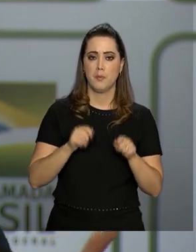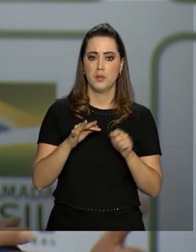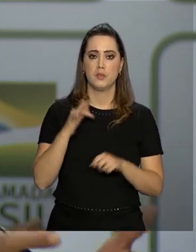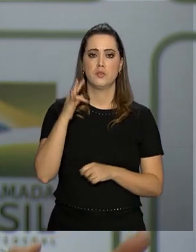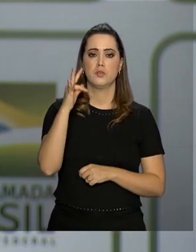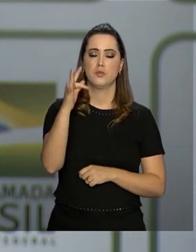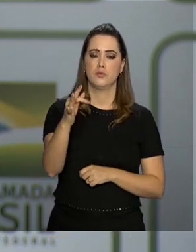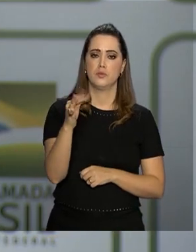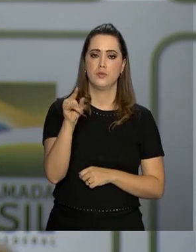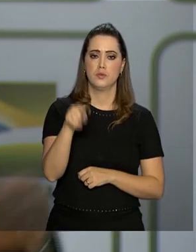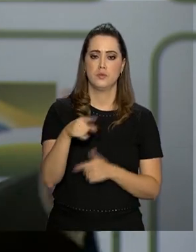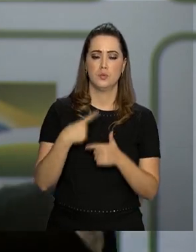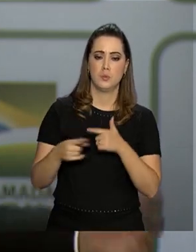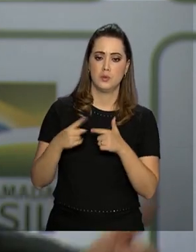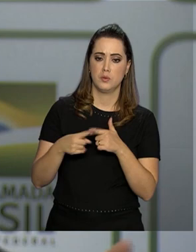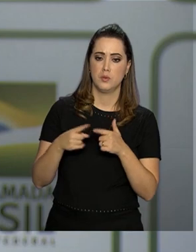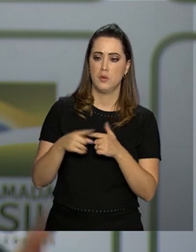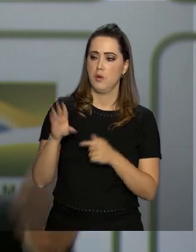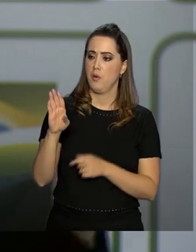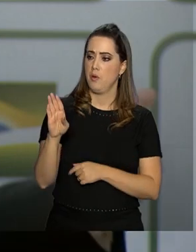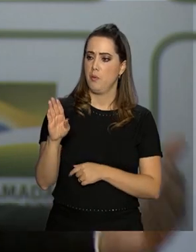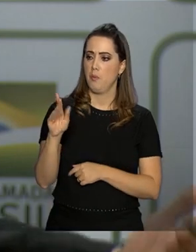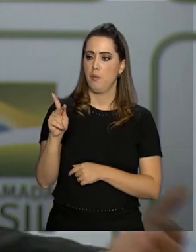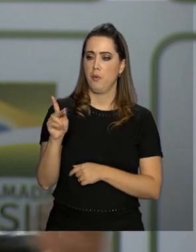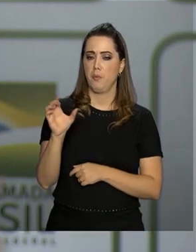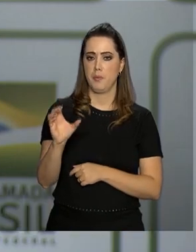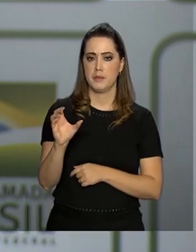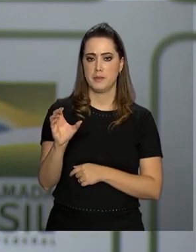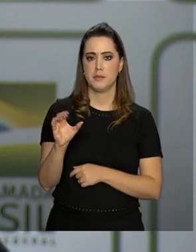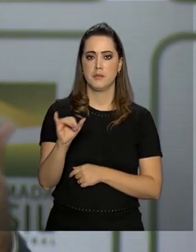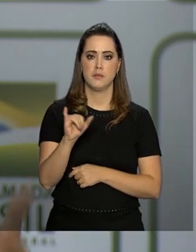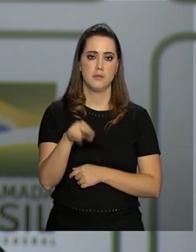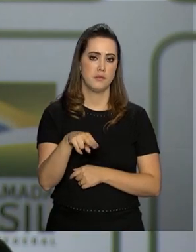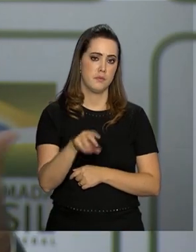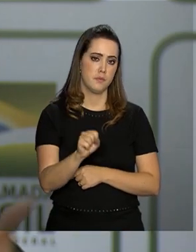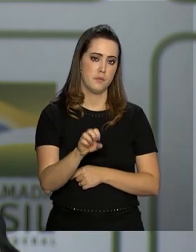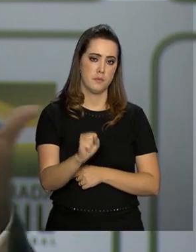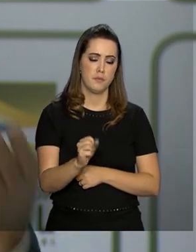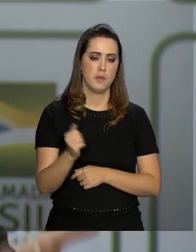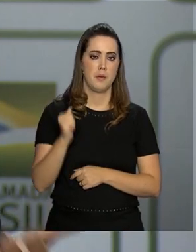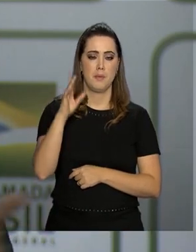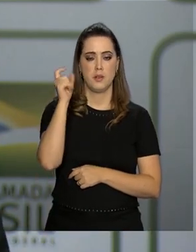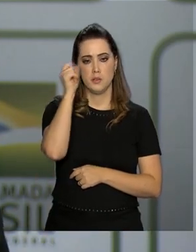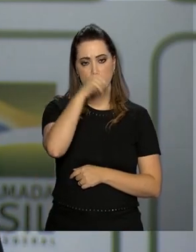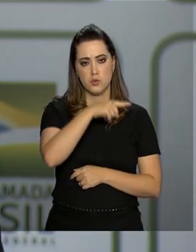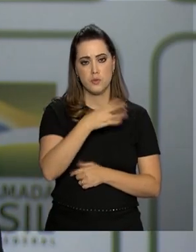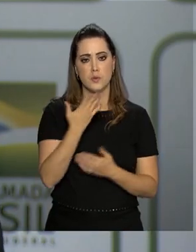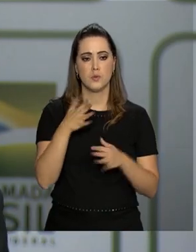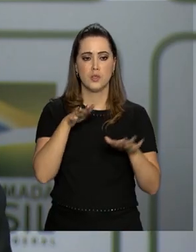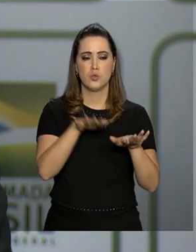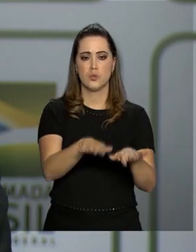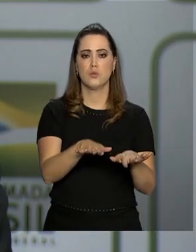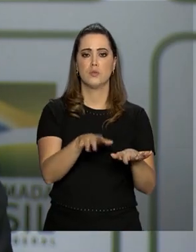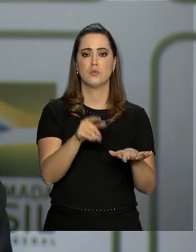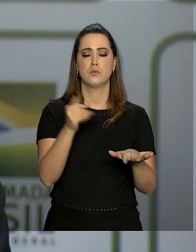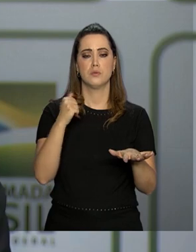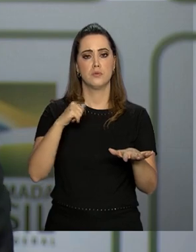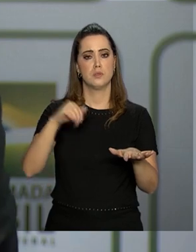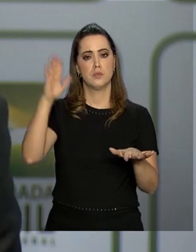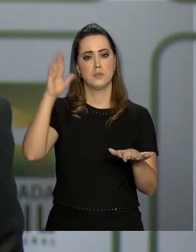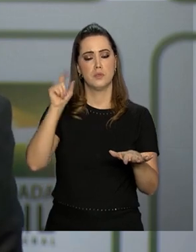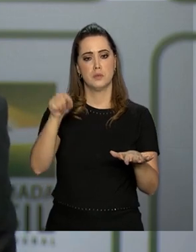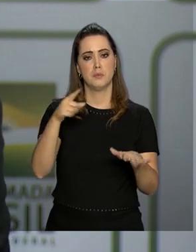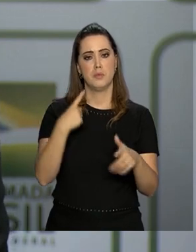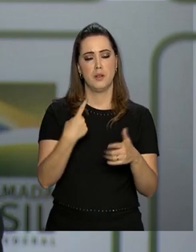sobrecarregar o BPC, a Previdência. Eles terão mais dificuldades de inclusão e terá